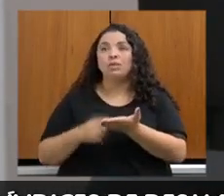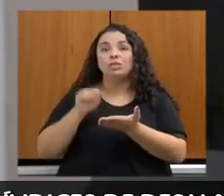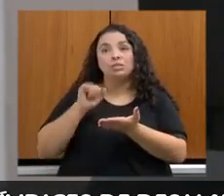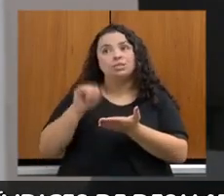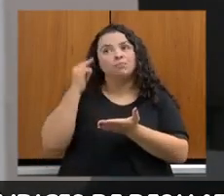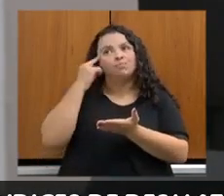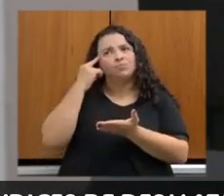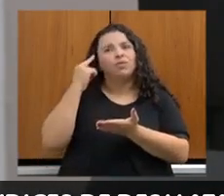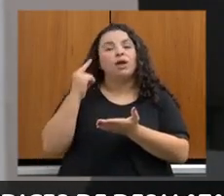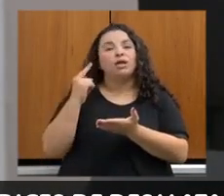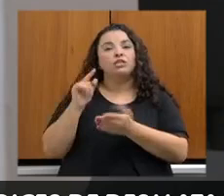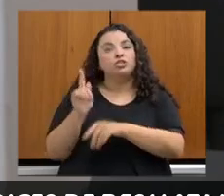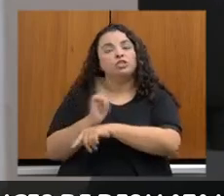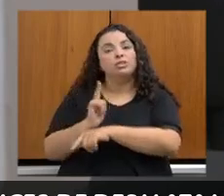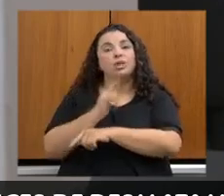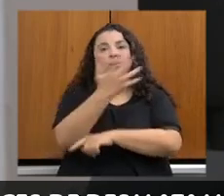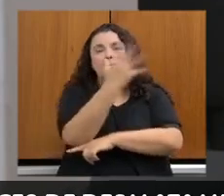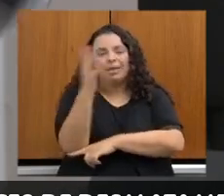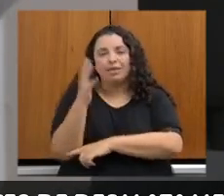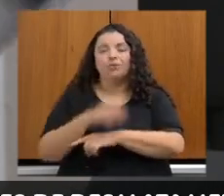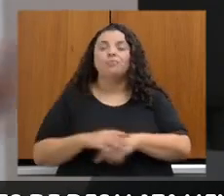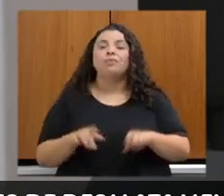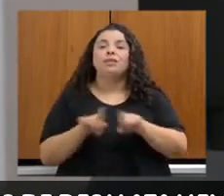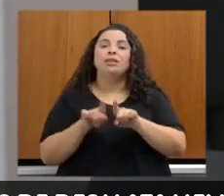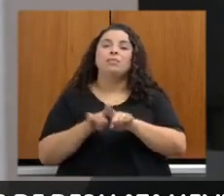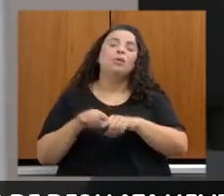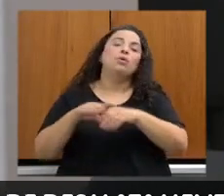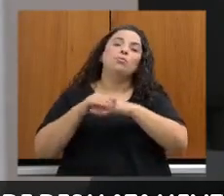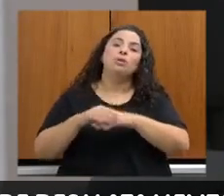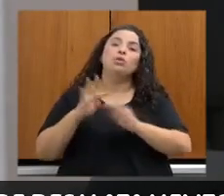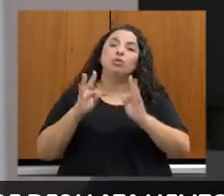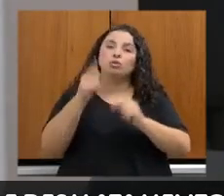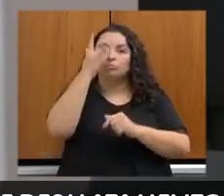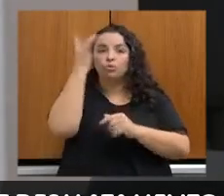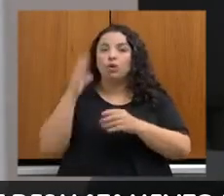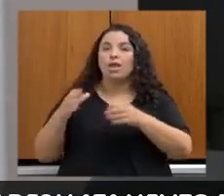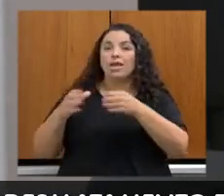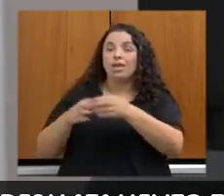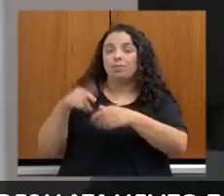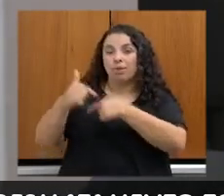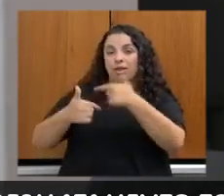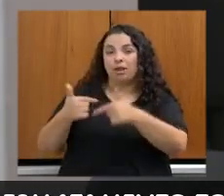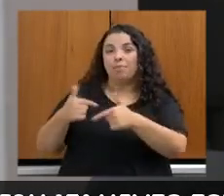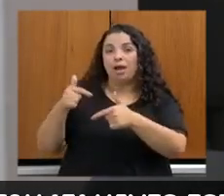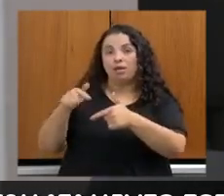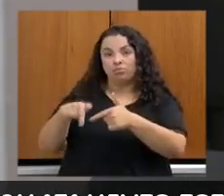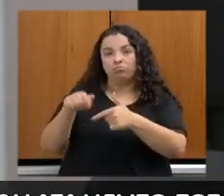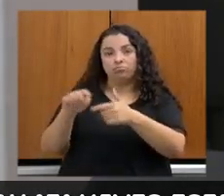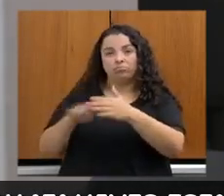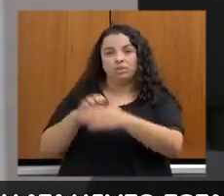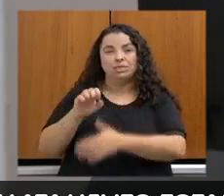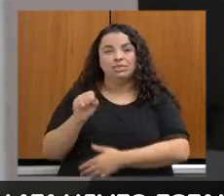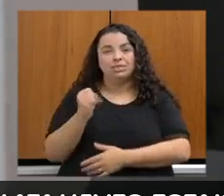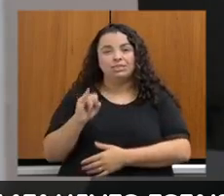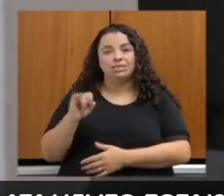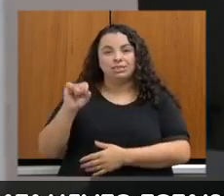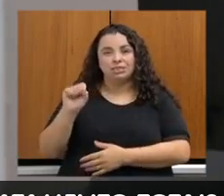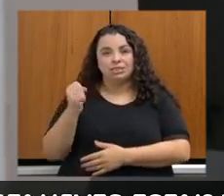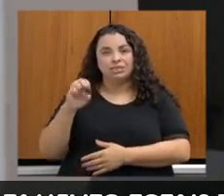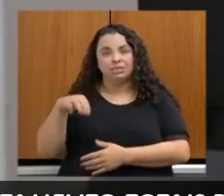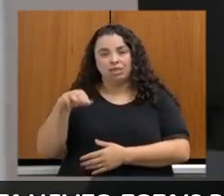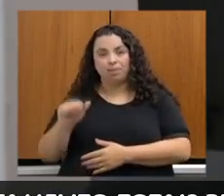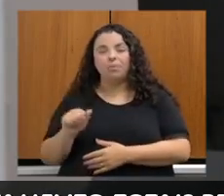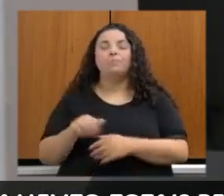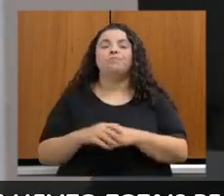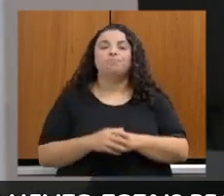a nossa equipe do SISEMA, que aqui me acompanha, os que já foram nominados na mesa, mas também Gustavo e Renata, que aqui nos